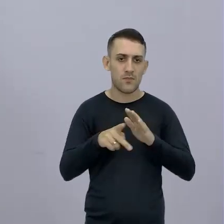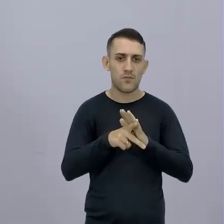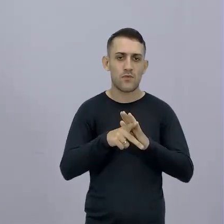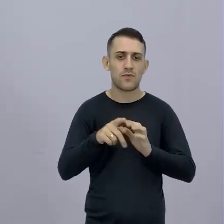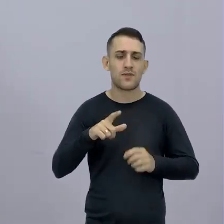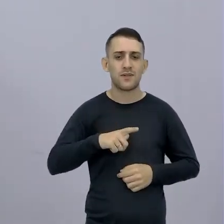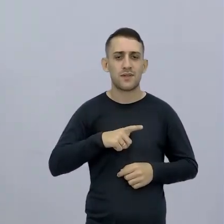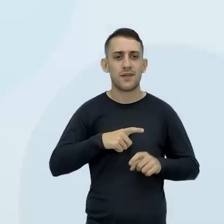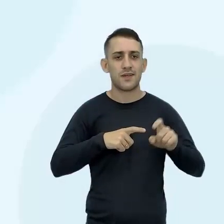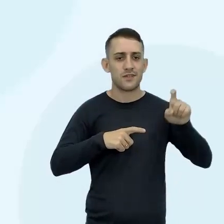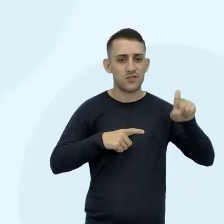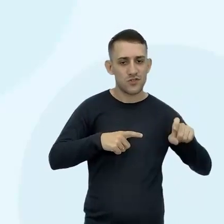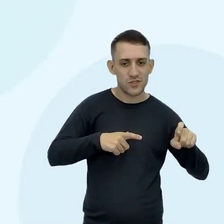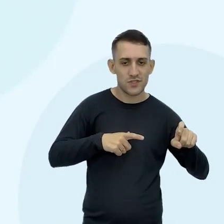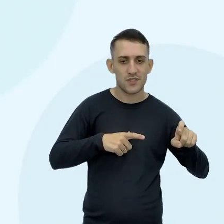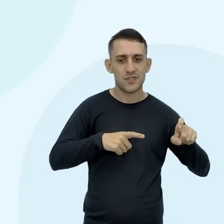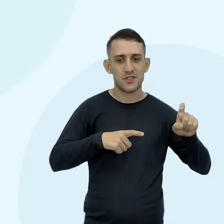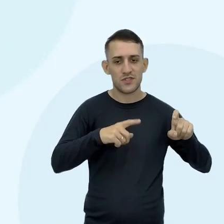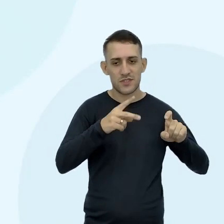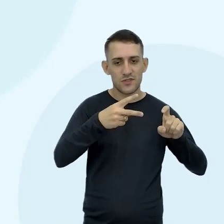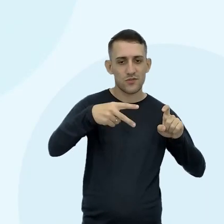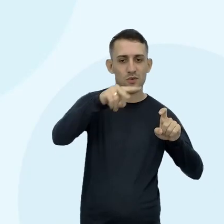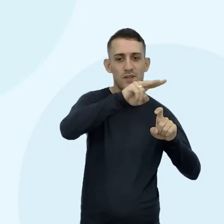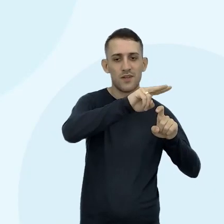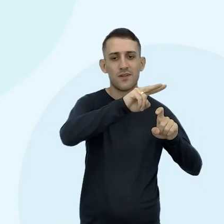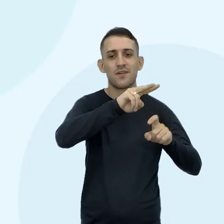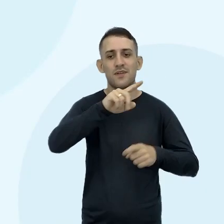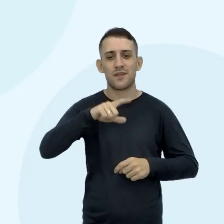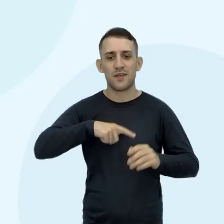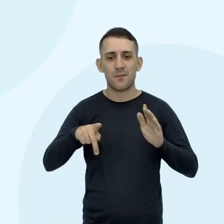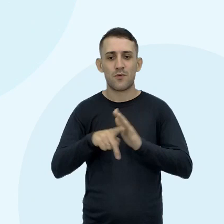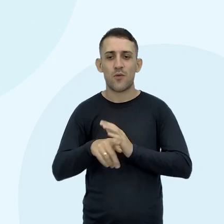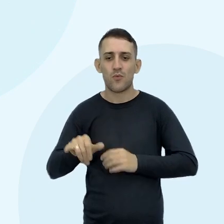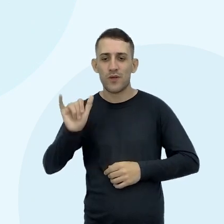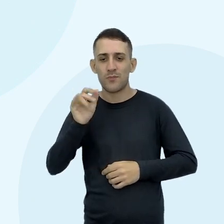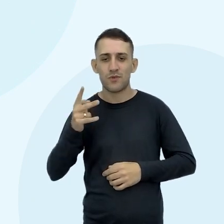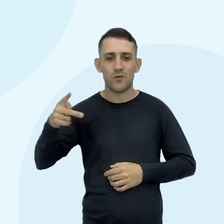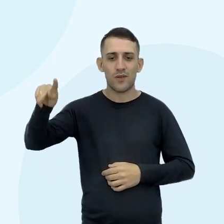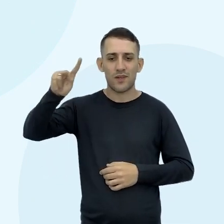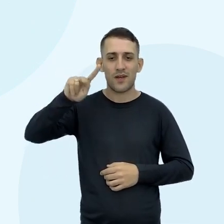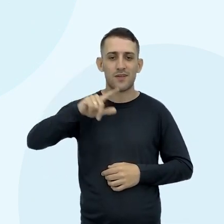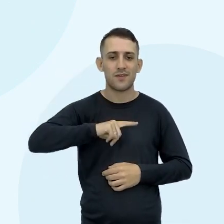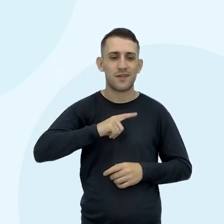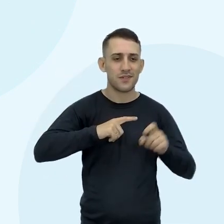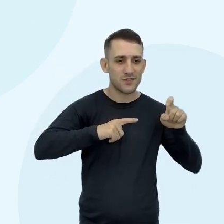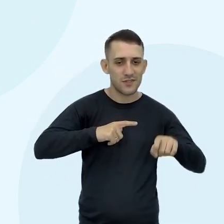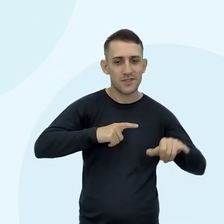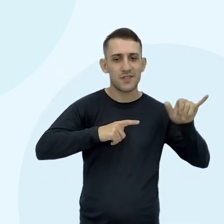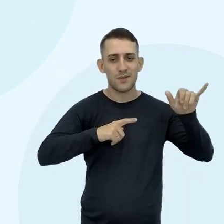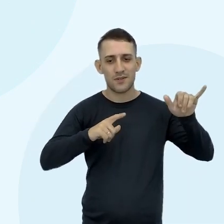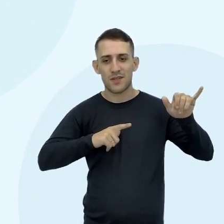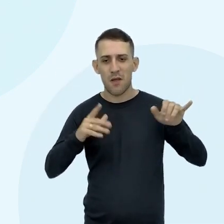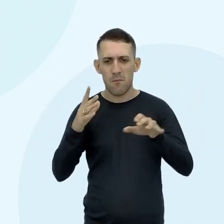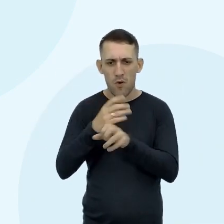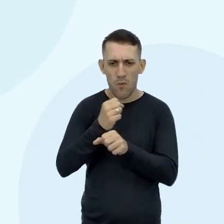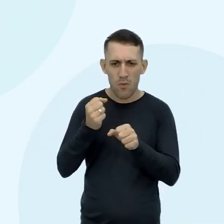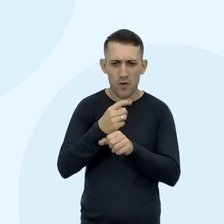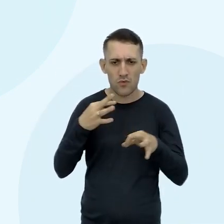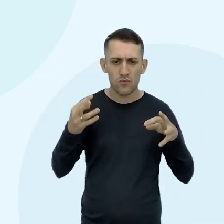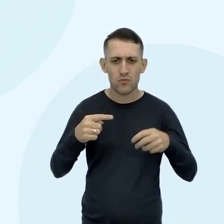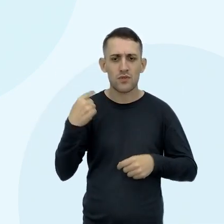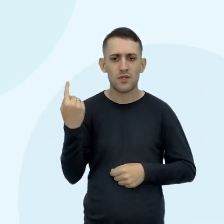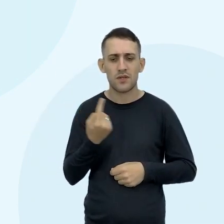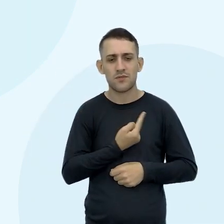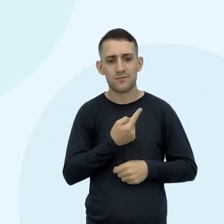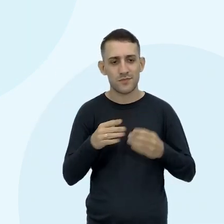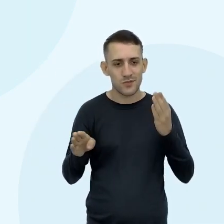Coluna X Coluna do X quadrado Então eu peguei X quadrado Coluna do Y quadrado Coluna do X e Y Peguei somatórias E aí eu fui